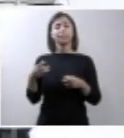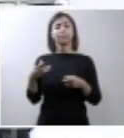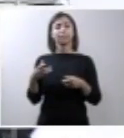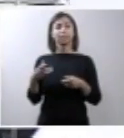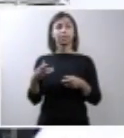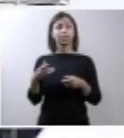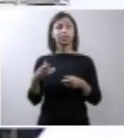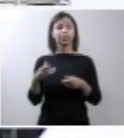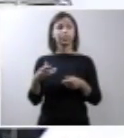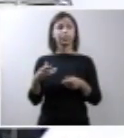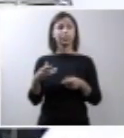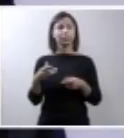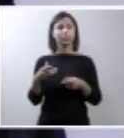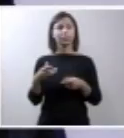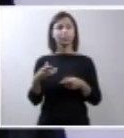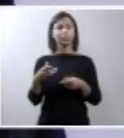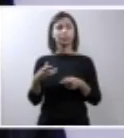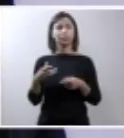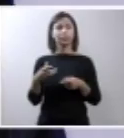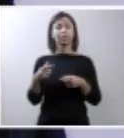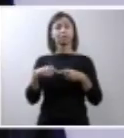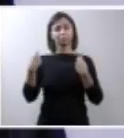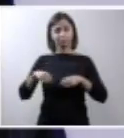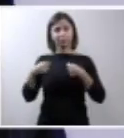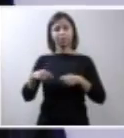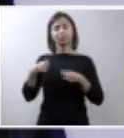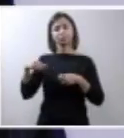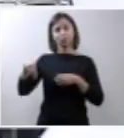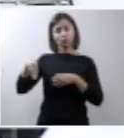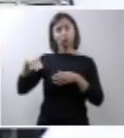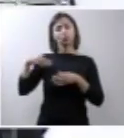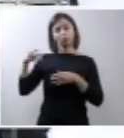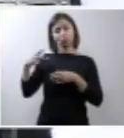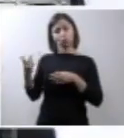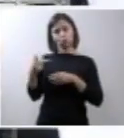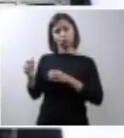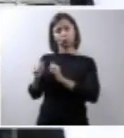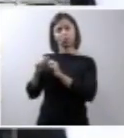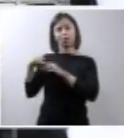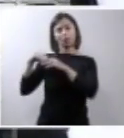é melhor a gente ir para o hospital. Foi quando chegou ao hospital